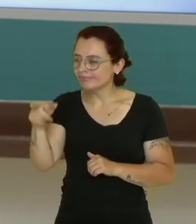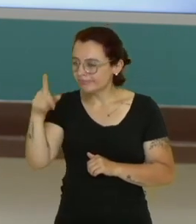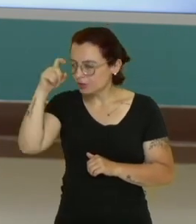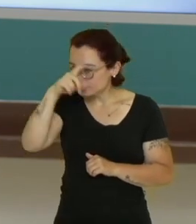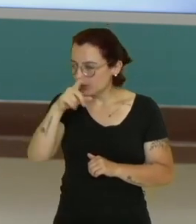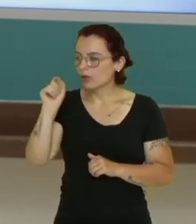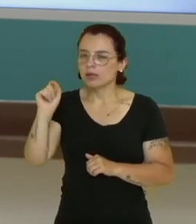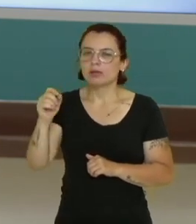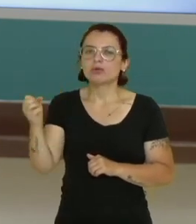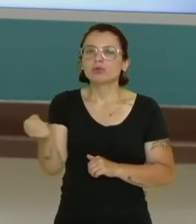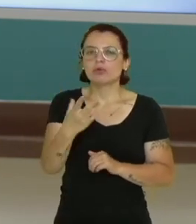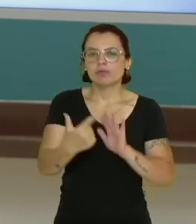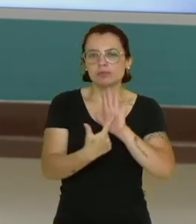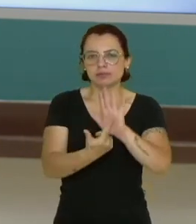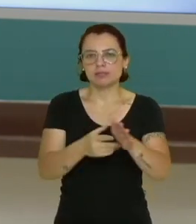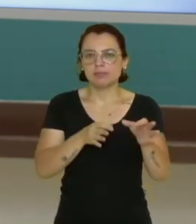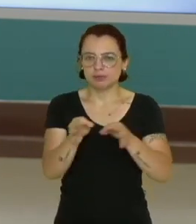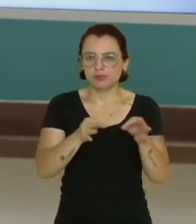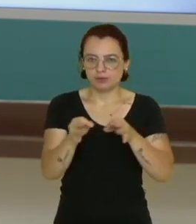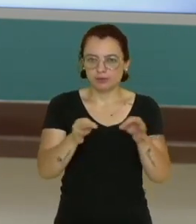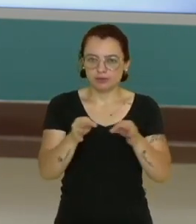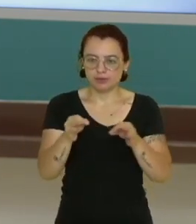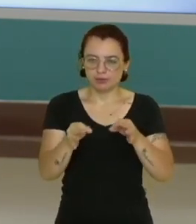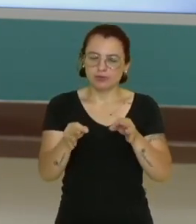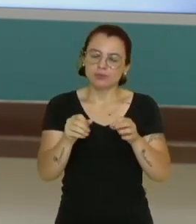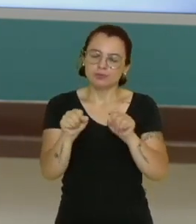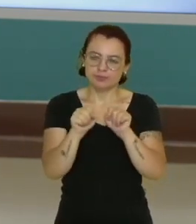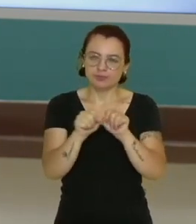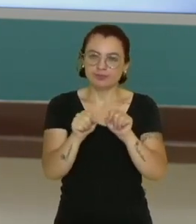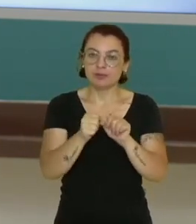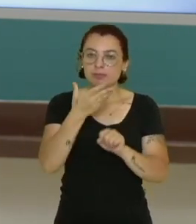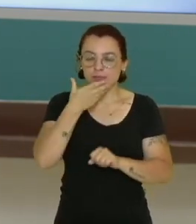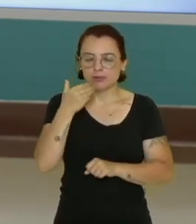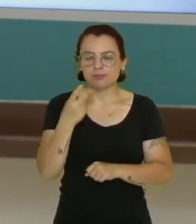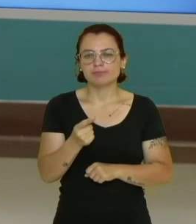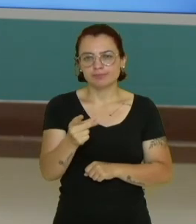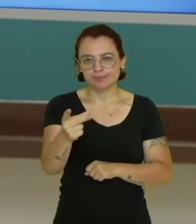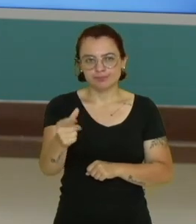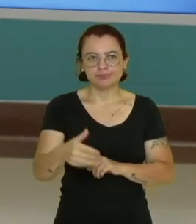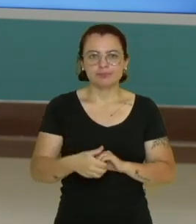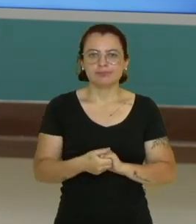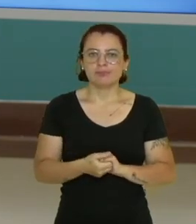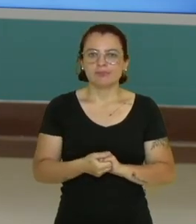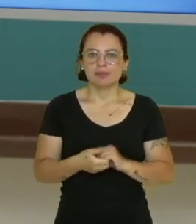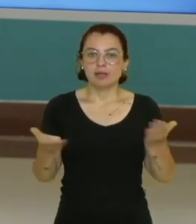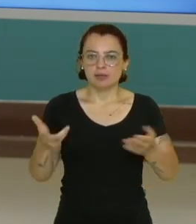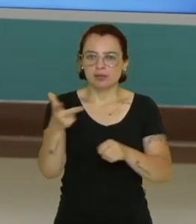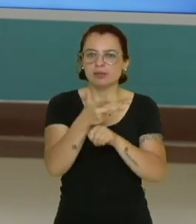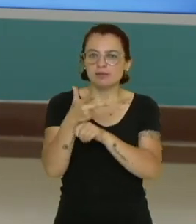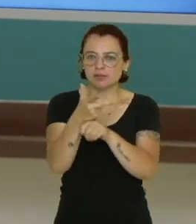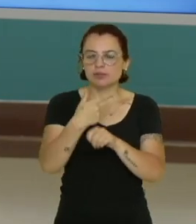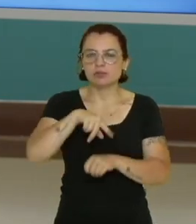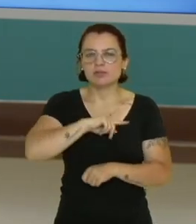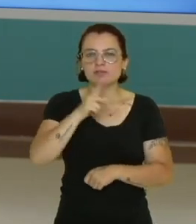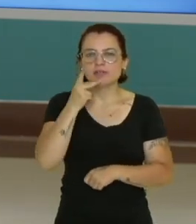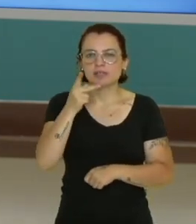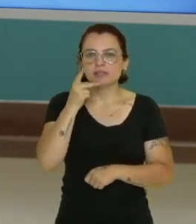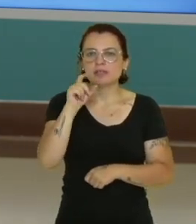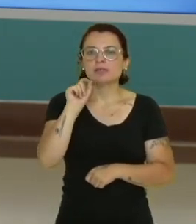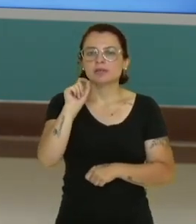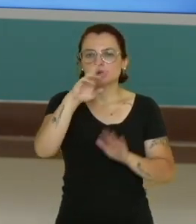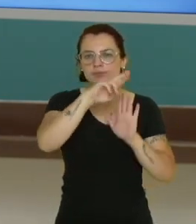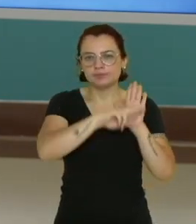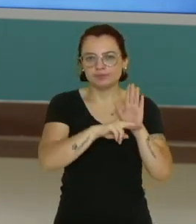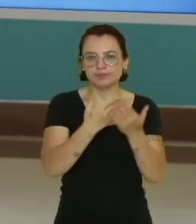para que, assim, desenvolver um novo plano de ação e melhorar constantemente o colégio. Nesse vídeo, nós falamos sobre o regimento